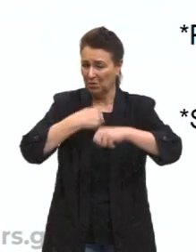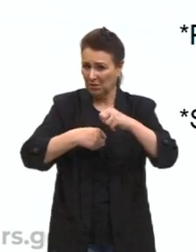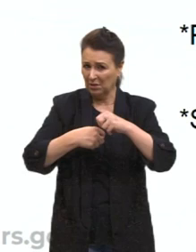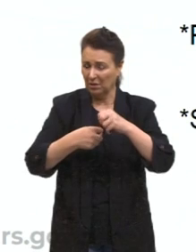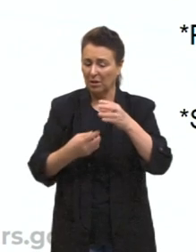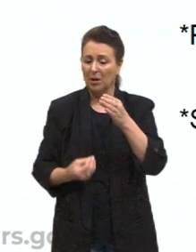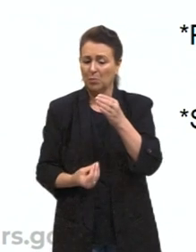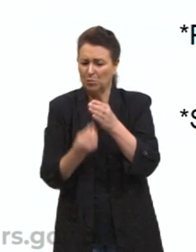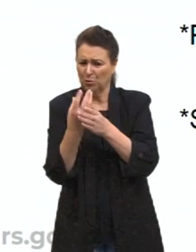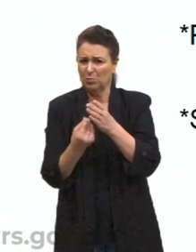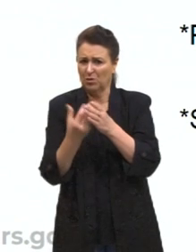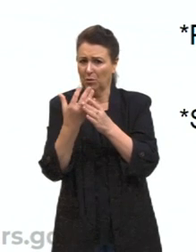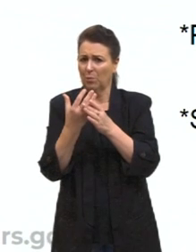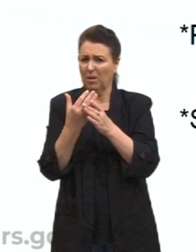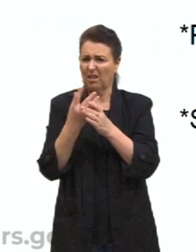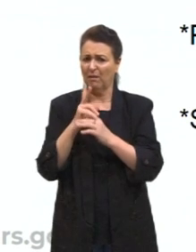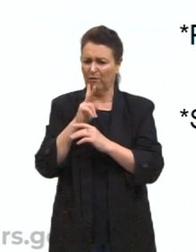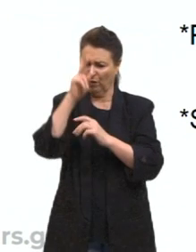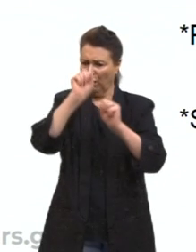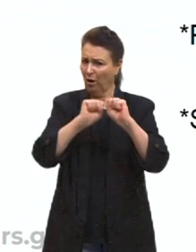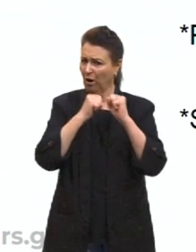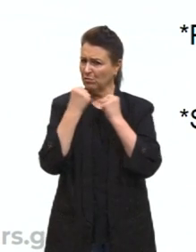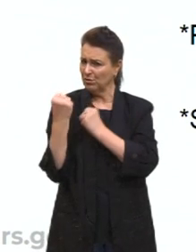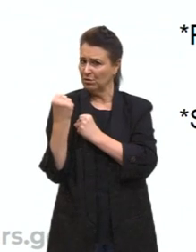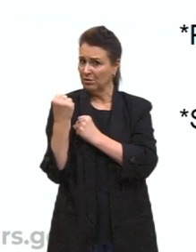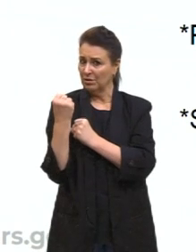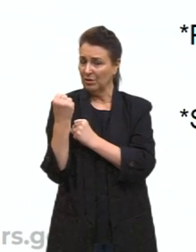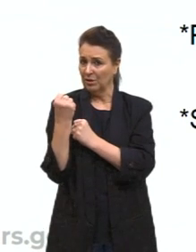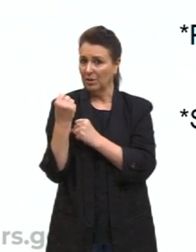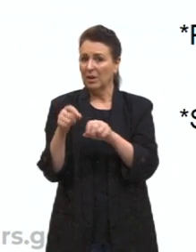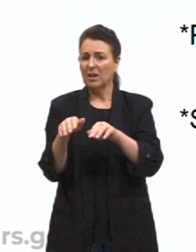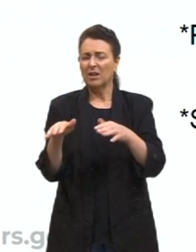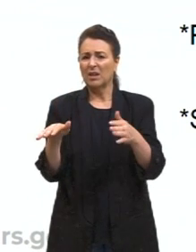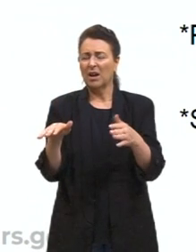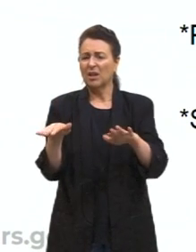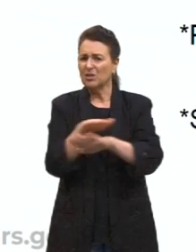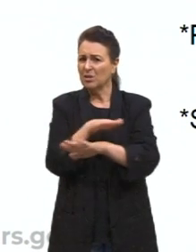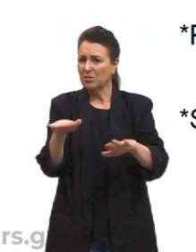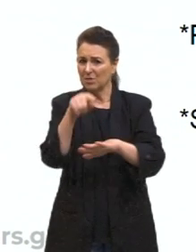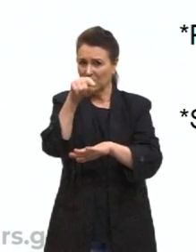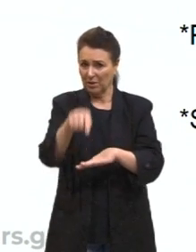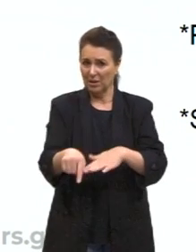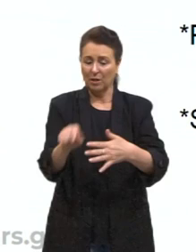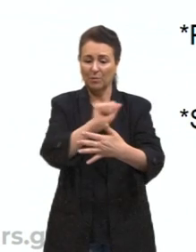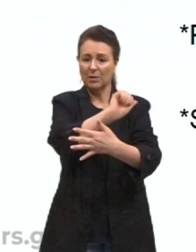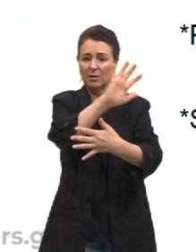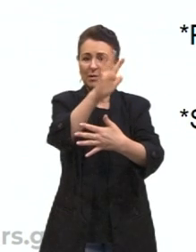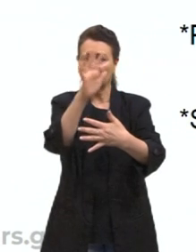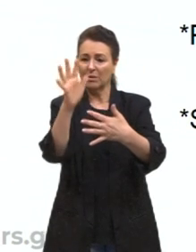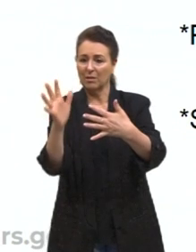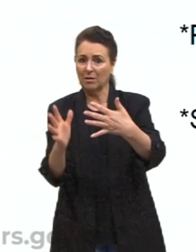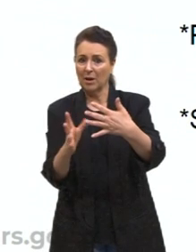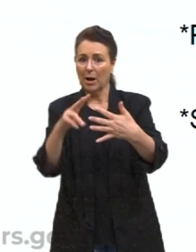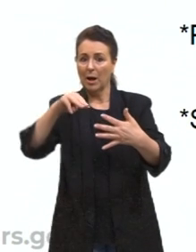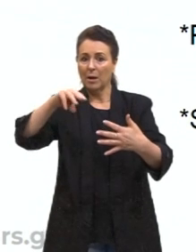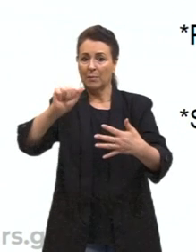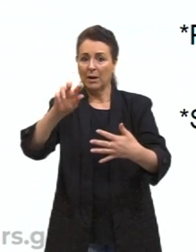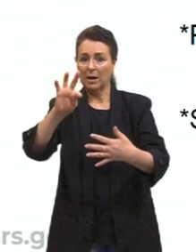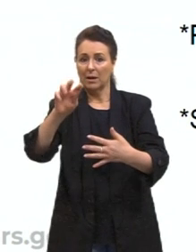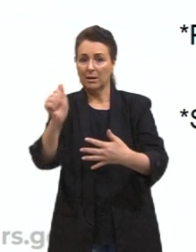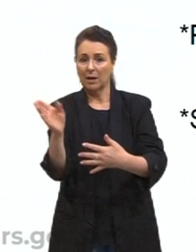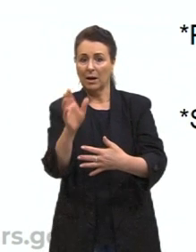relacionados a isso, dentro dessa questão. A destruição, por exemplo, aqui no Brasil da Mata Atlântica, ela é onde nós temos a maior